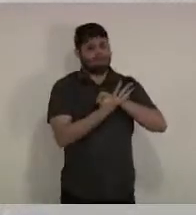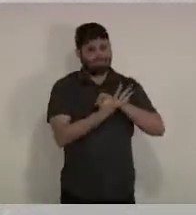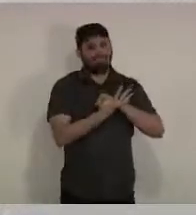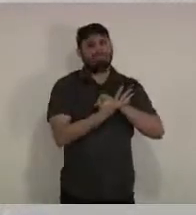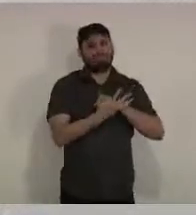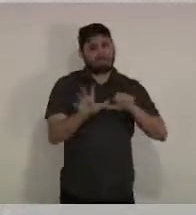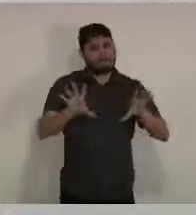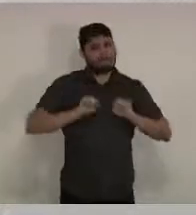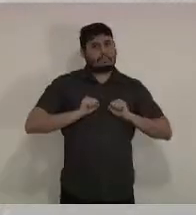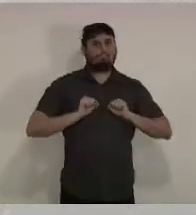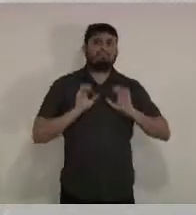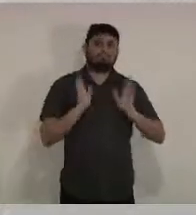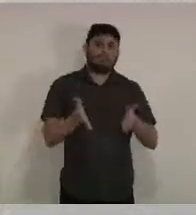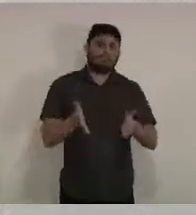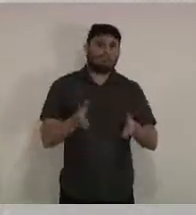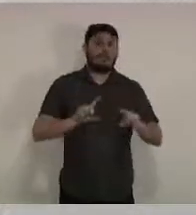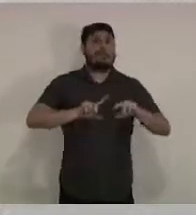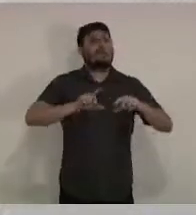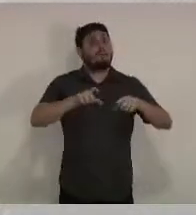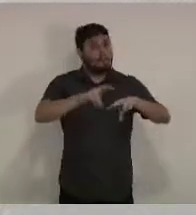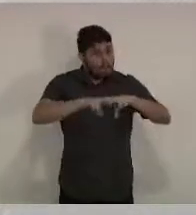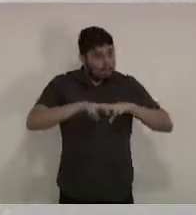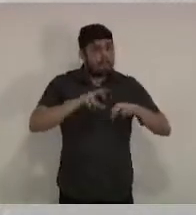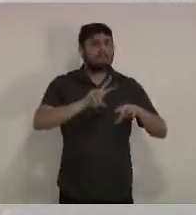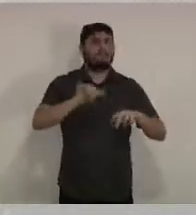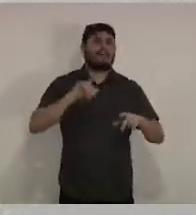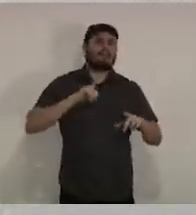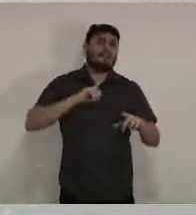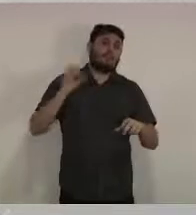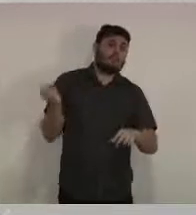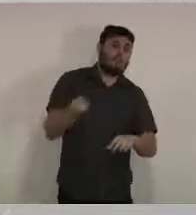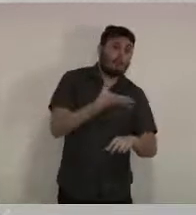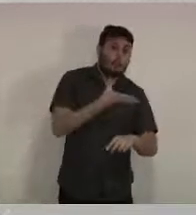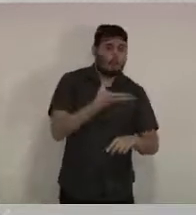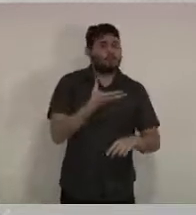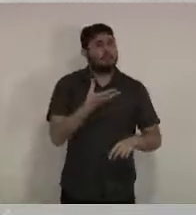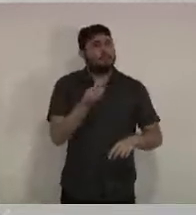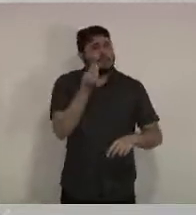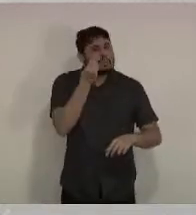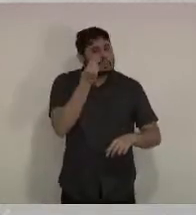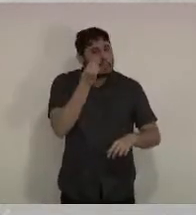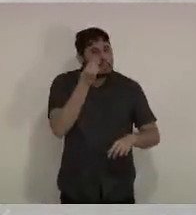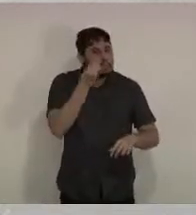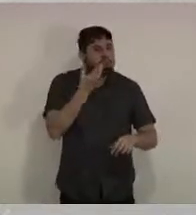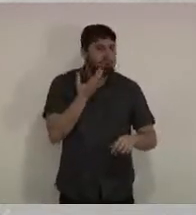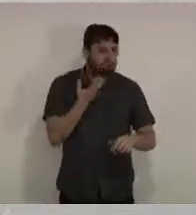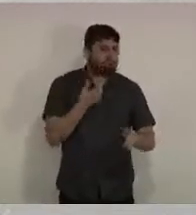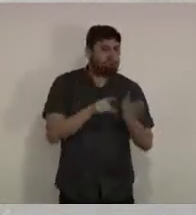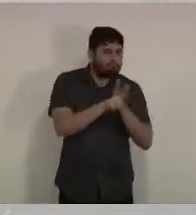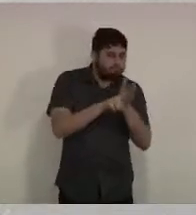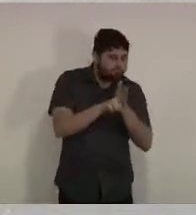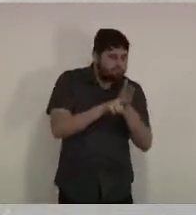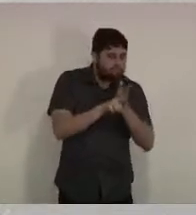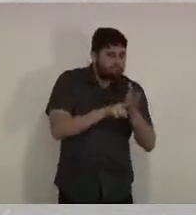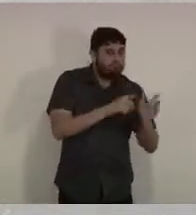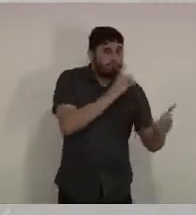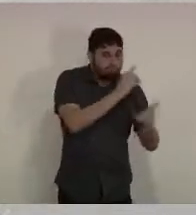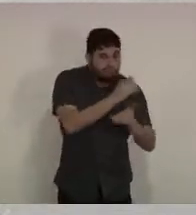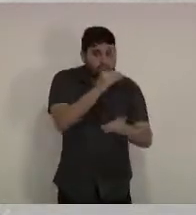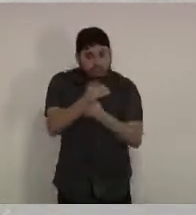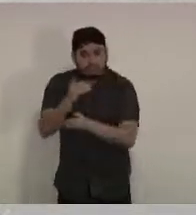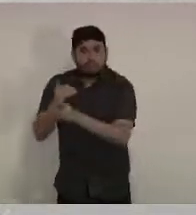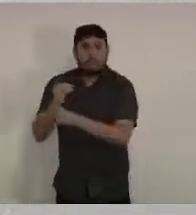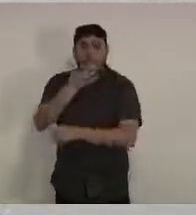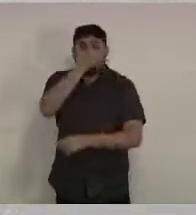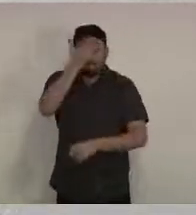intensificar as testagens, me corrijam qualquer erro aqui, tá, Breno? E os contactantes, as pessoas que estão mais próximas